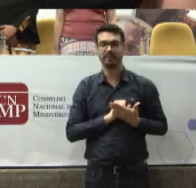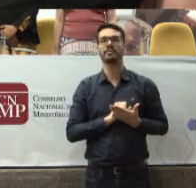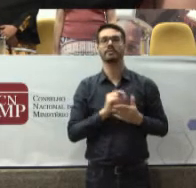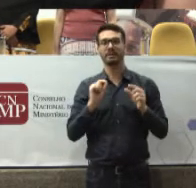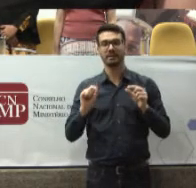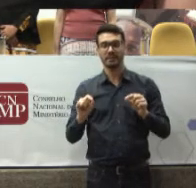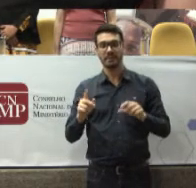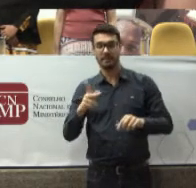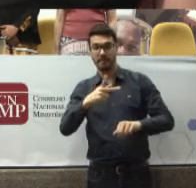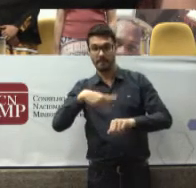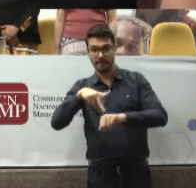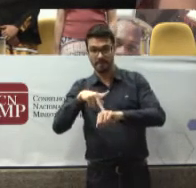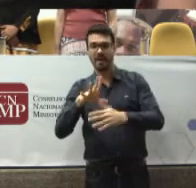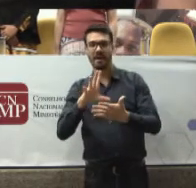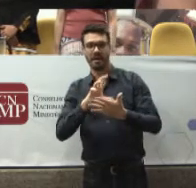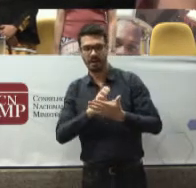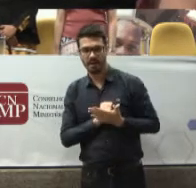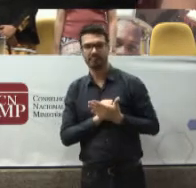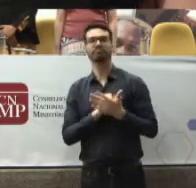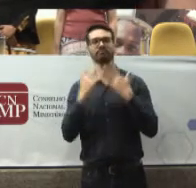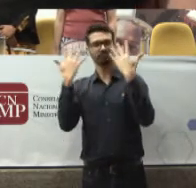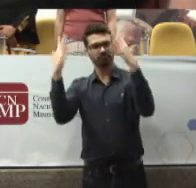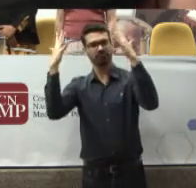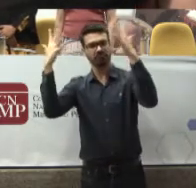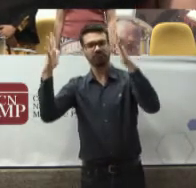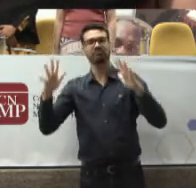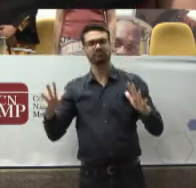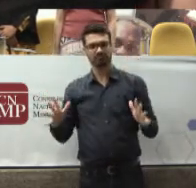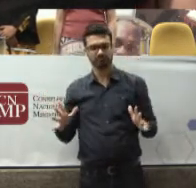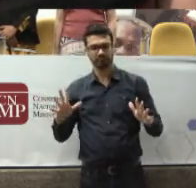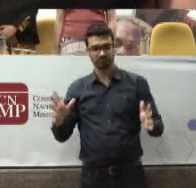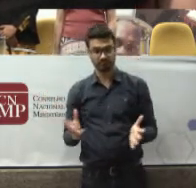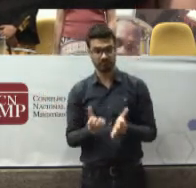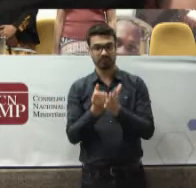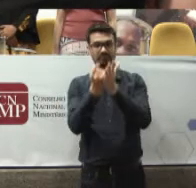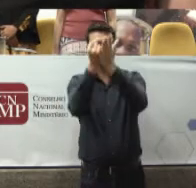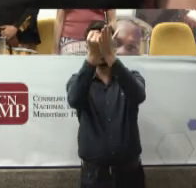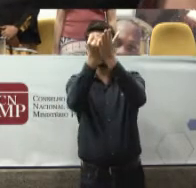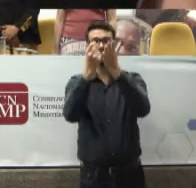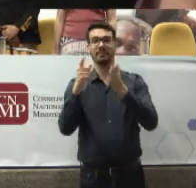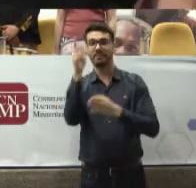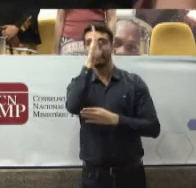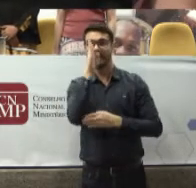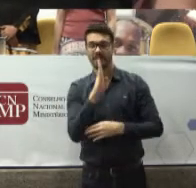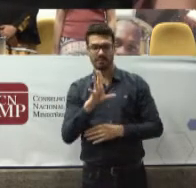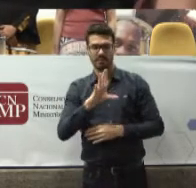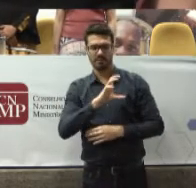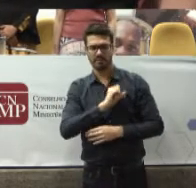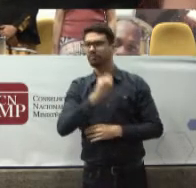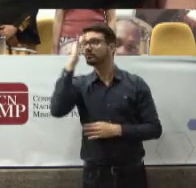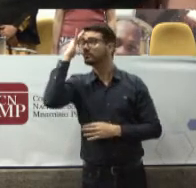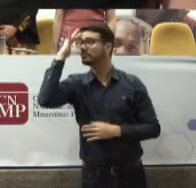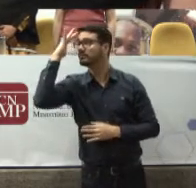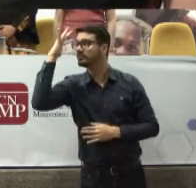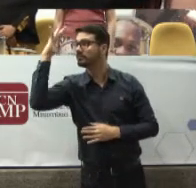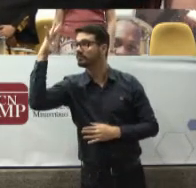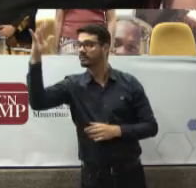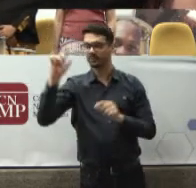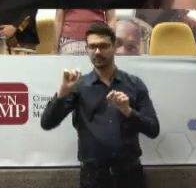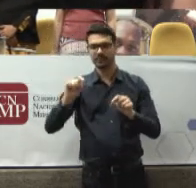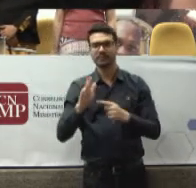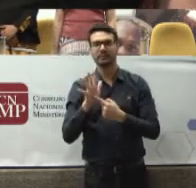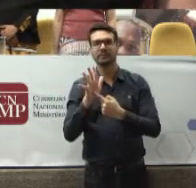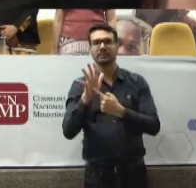Pátria amada, ó pátria amada, vós do eternamente